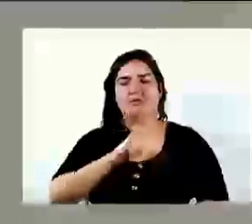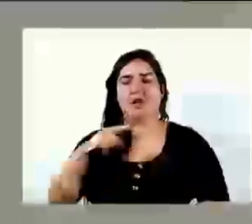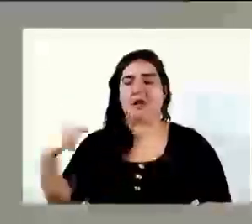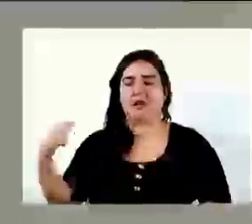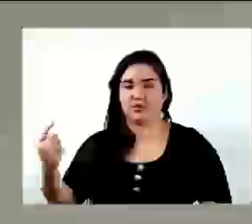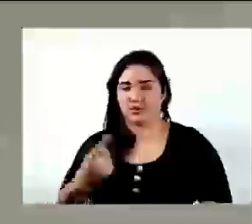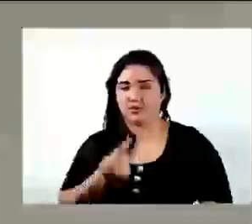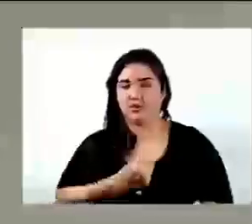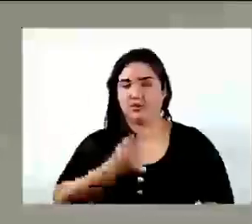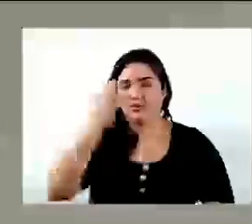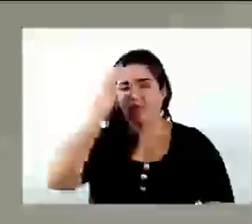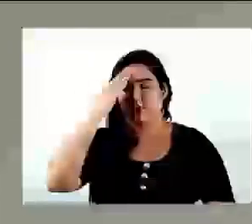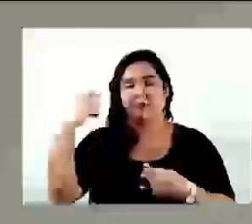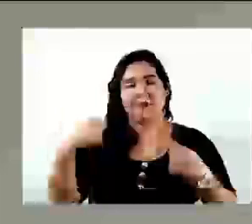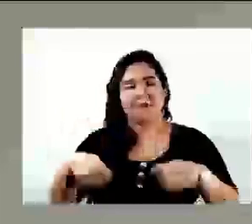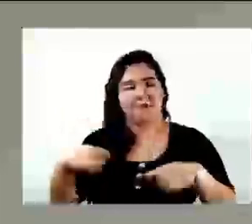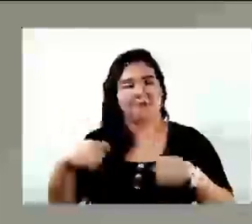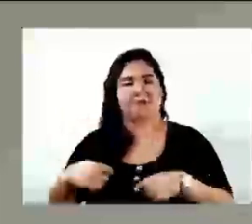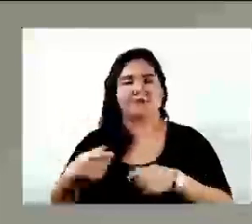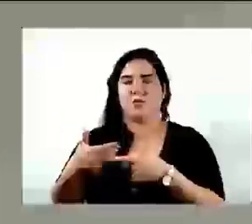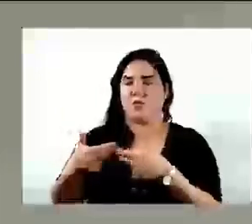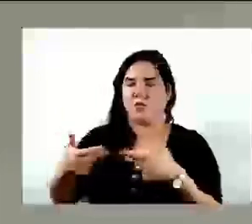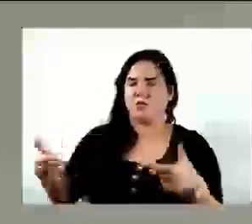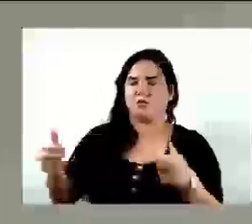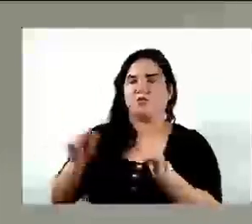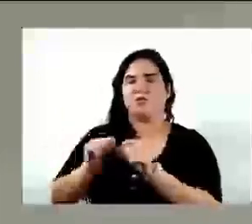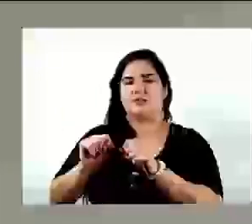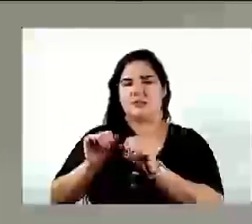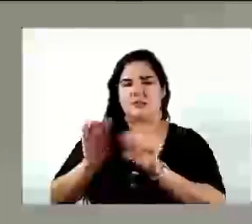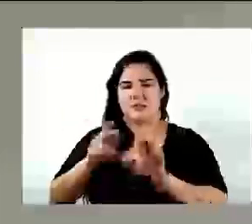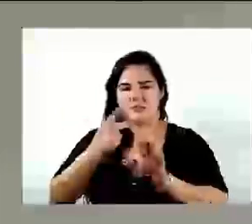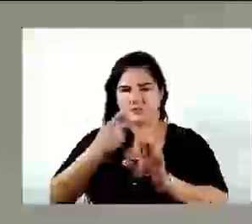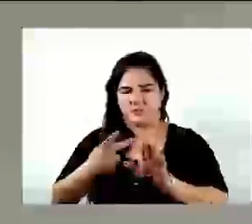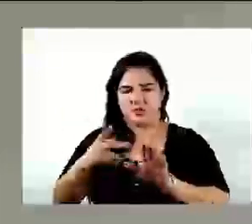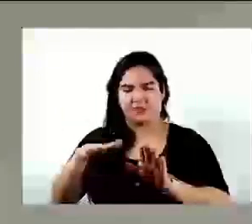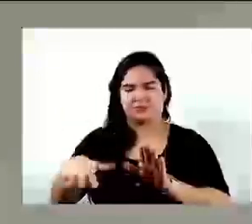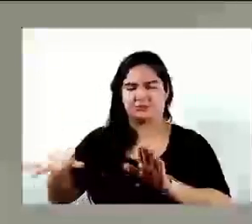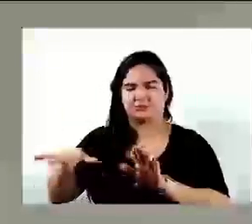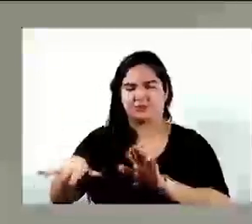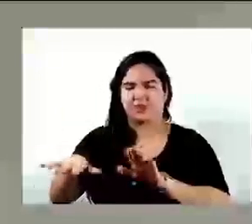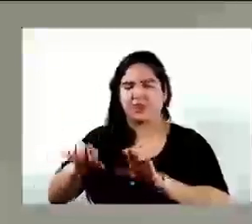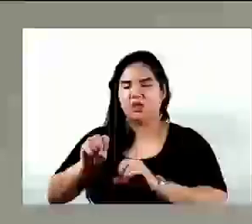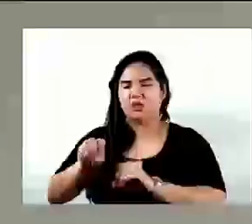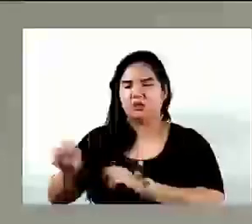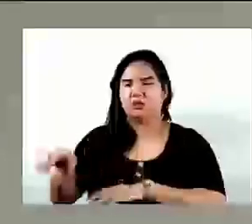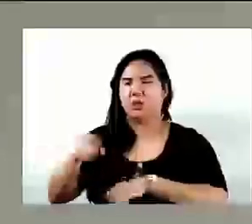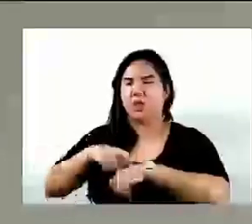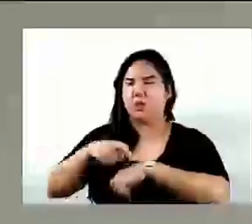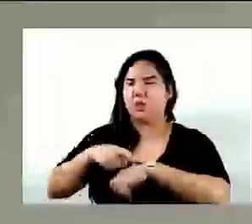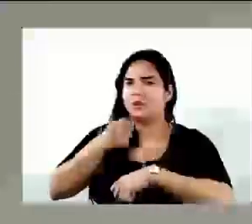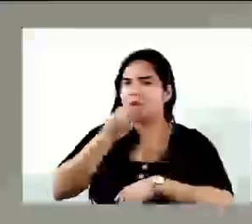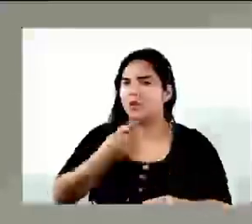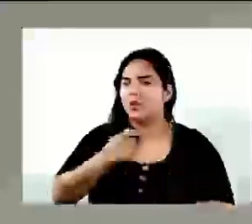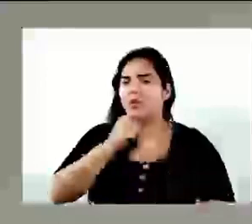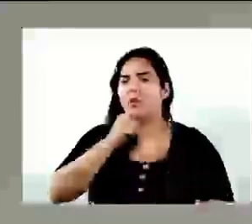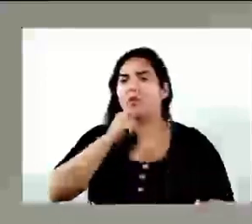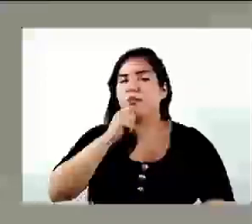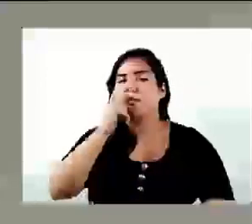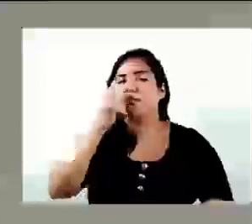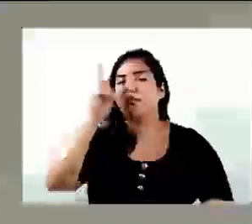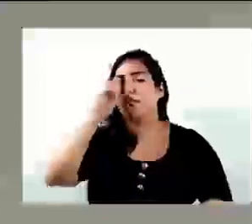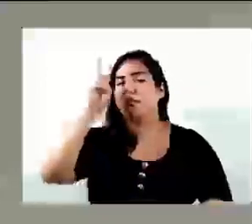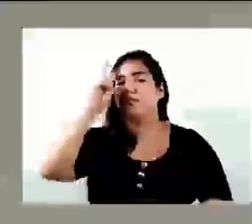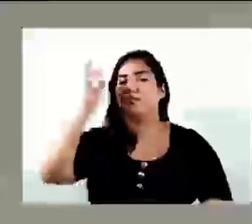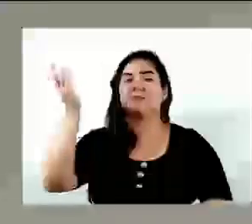vereador Maneca, que precisa muito ainda ser feito, mas dizer que a educação de Biguassu não passa por bons momentos, eu acho que não lembra do passado,